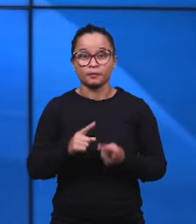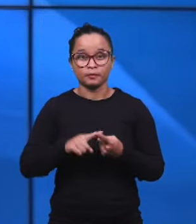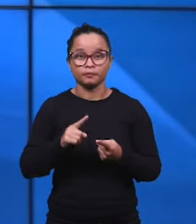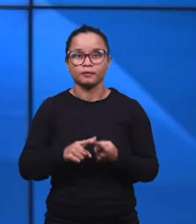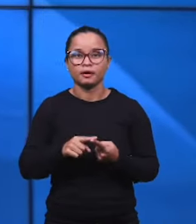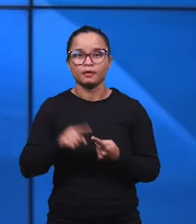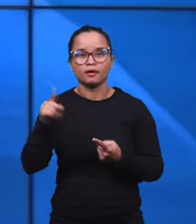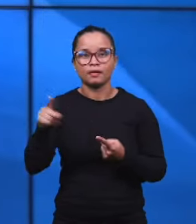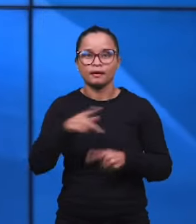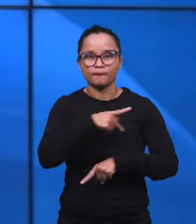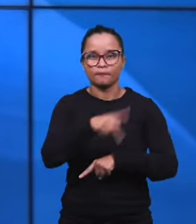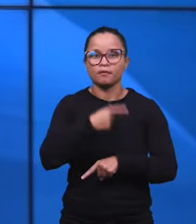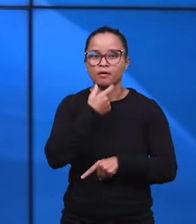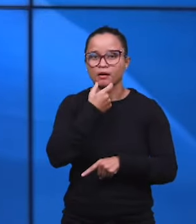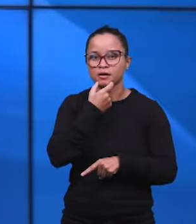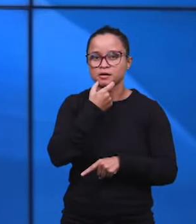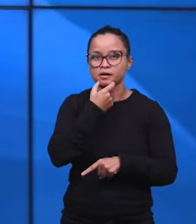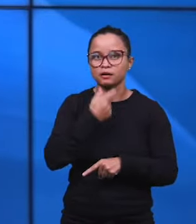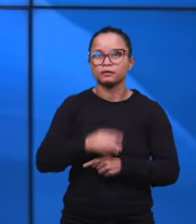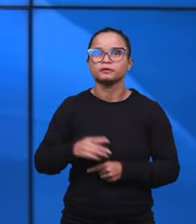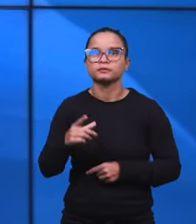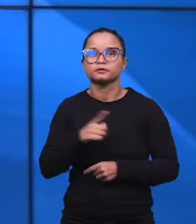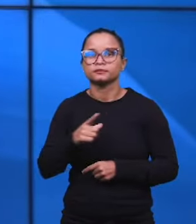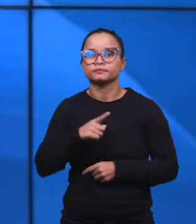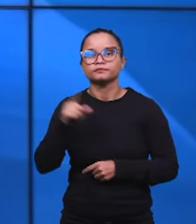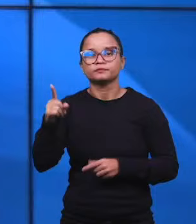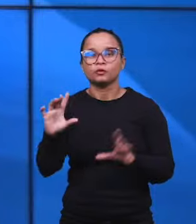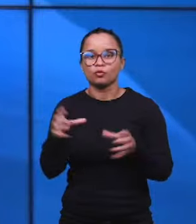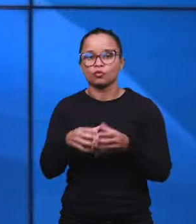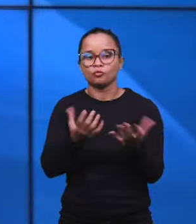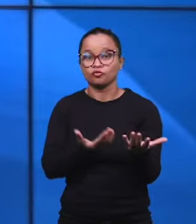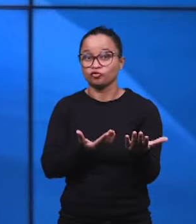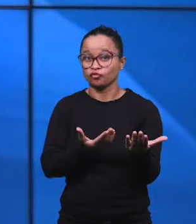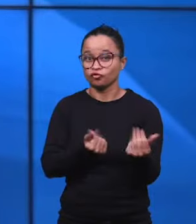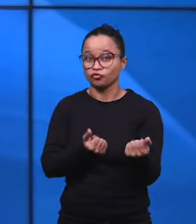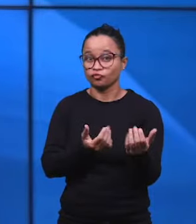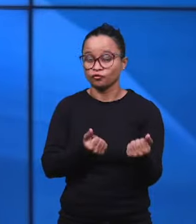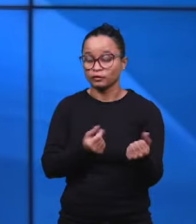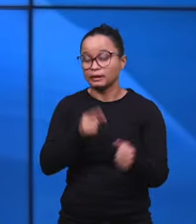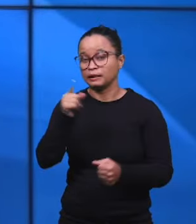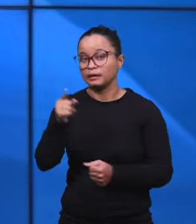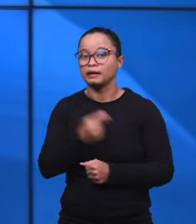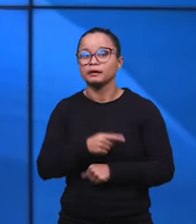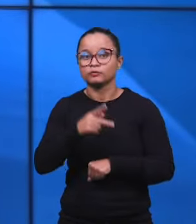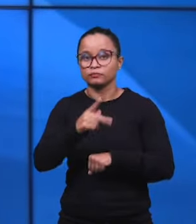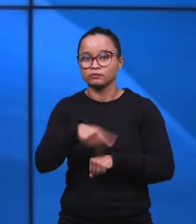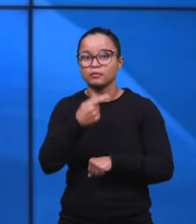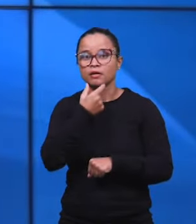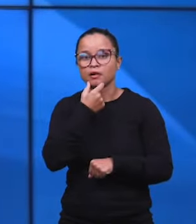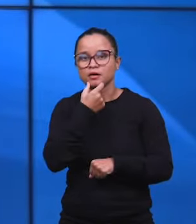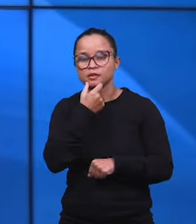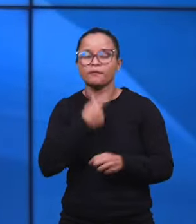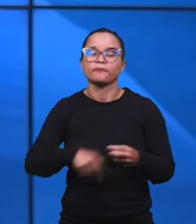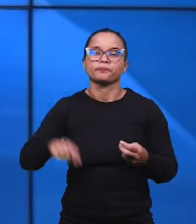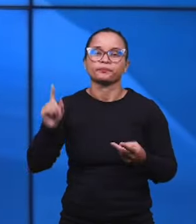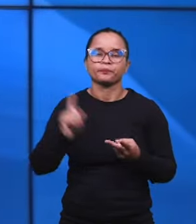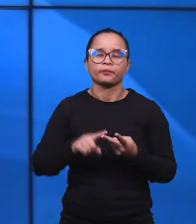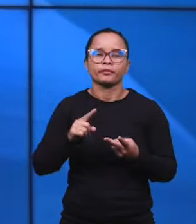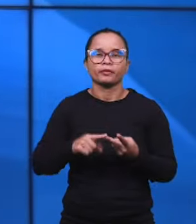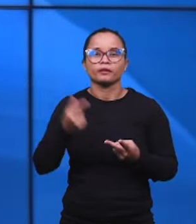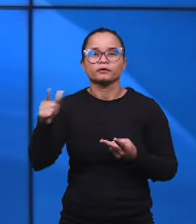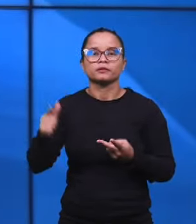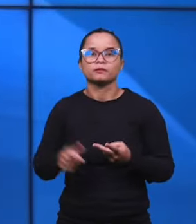Inglaterra, onde ali a irmã Esther Lima, que é do grupo de jovens da nossa igreja em Oxford, lá na Inglaterra, e depois